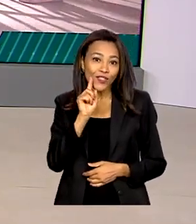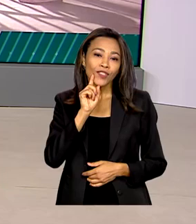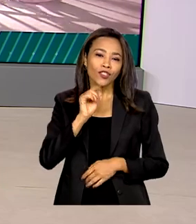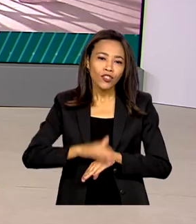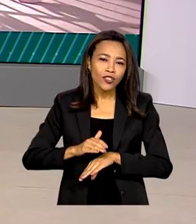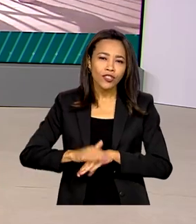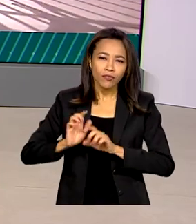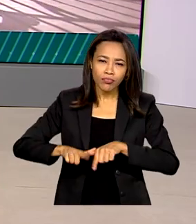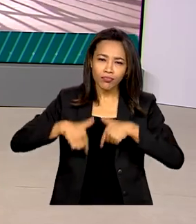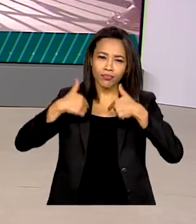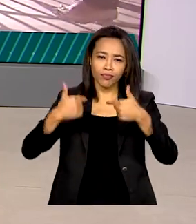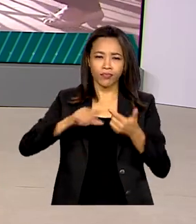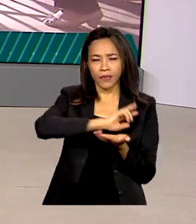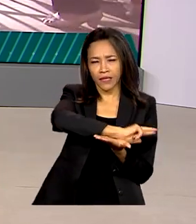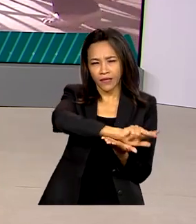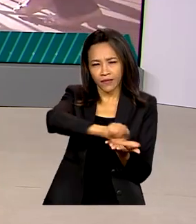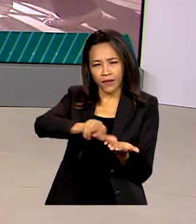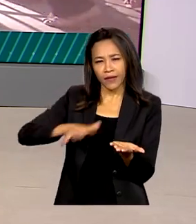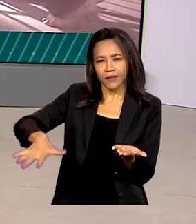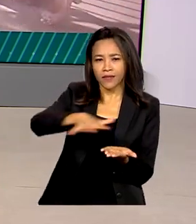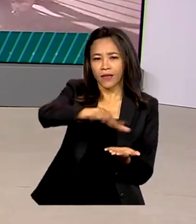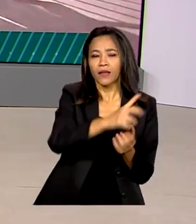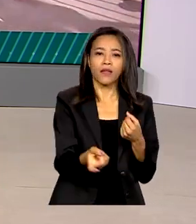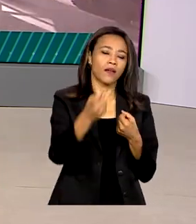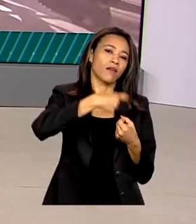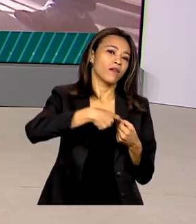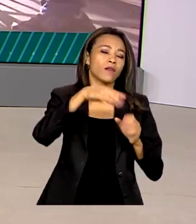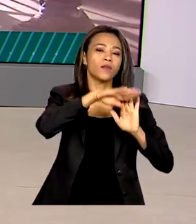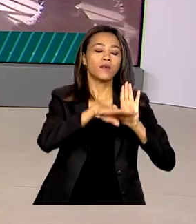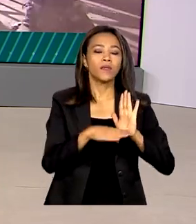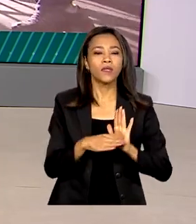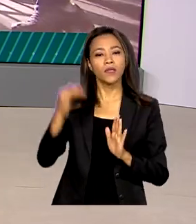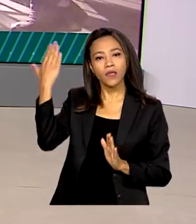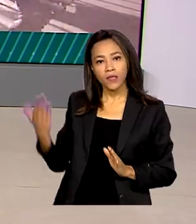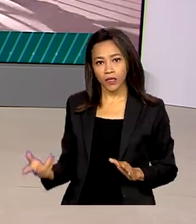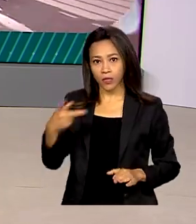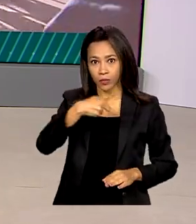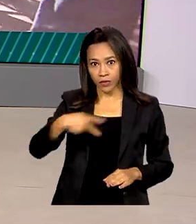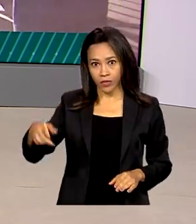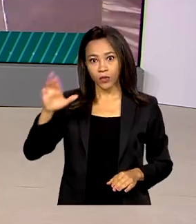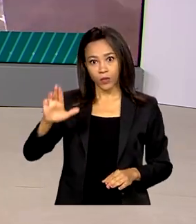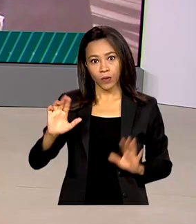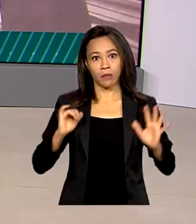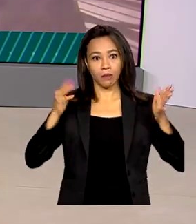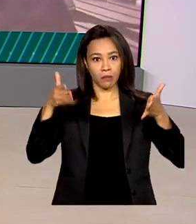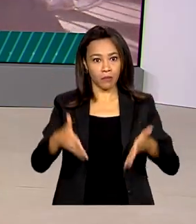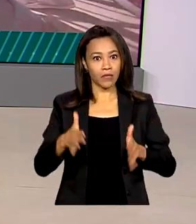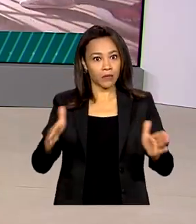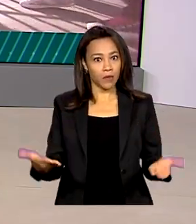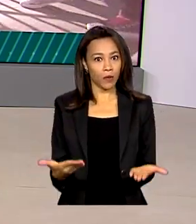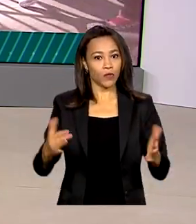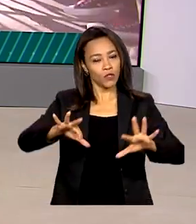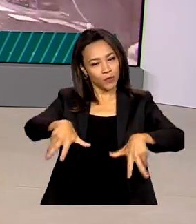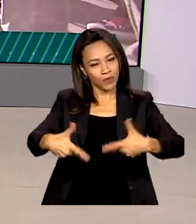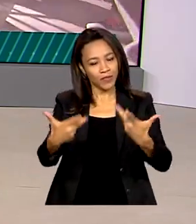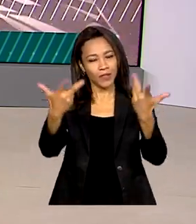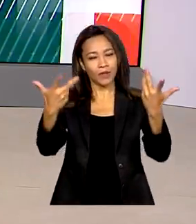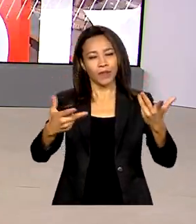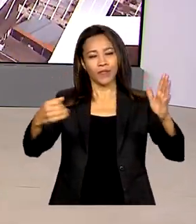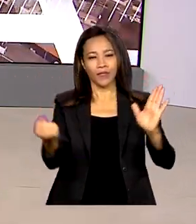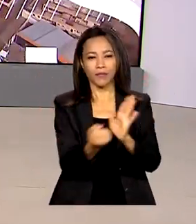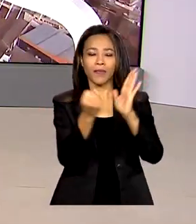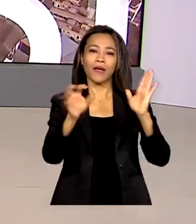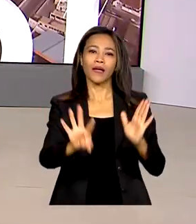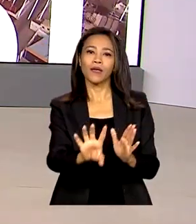áreas e retomada de diversos programas. E o presidente Lula participa hoje de uma cerimônia que marca os 100 dias de governo.